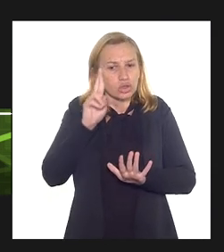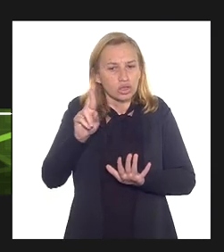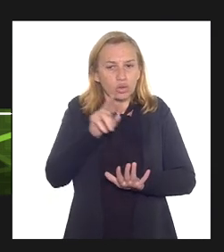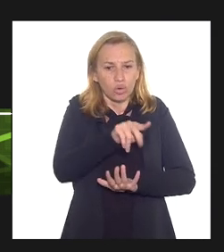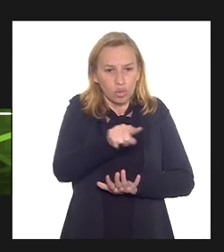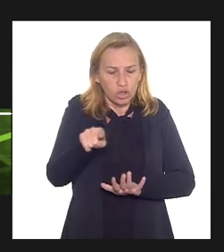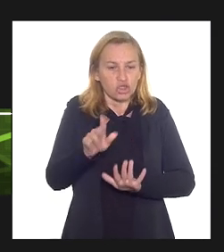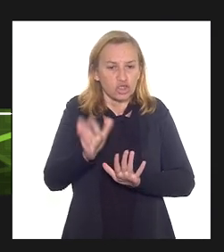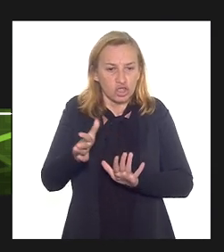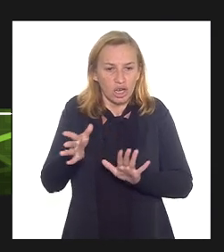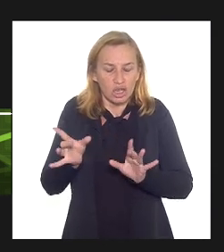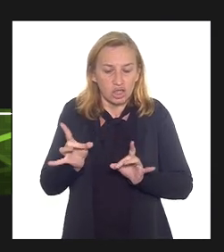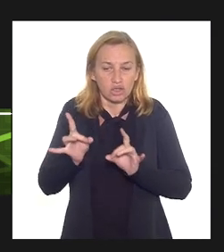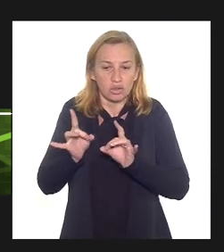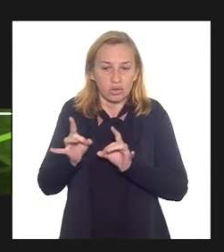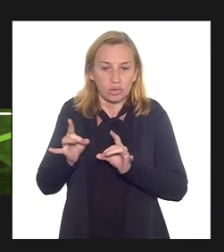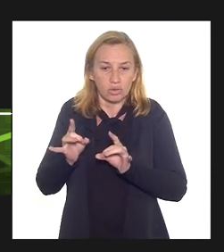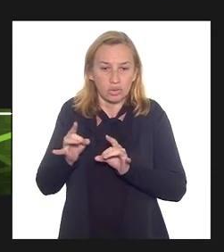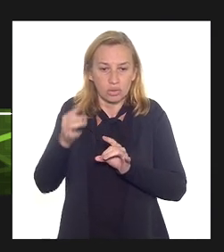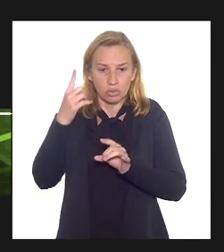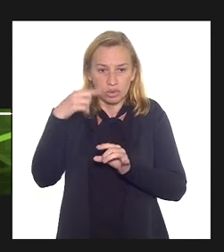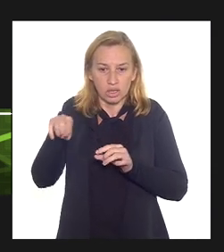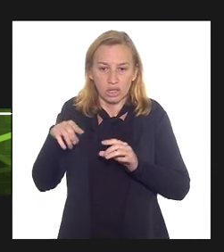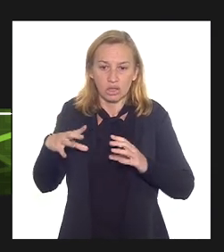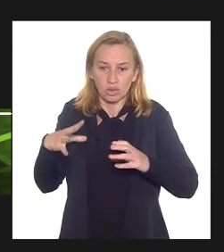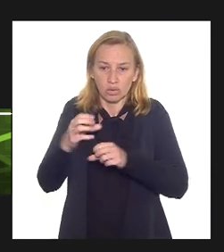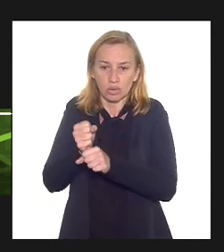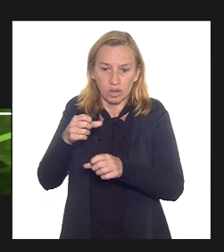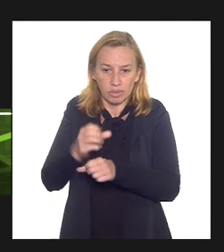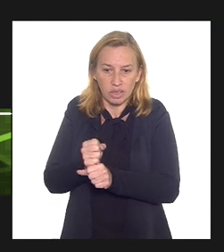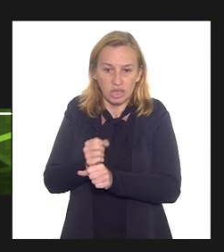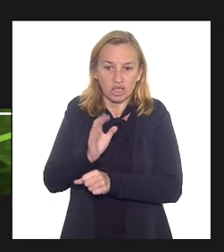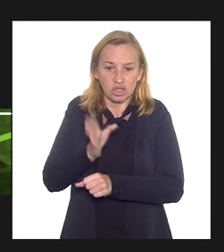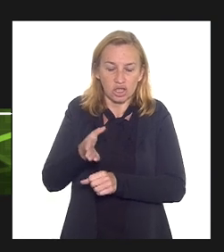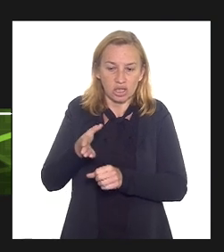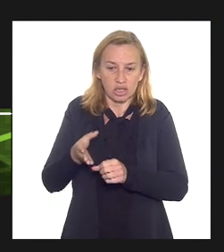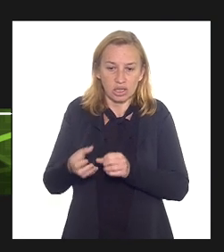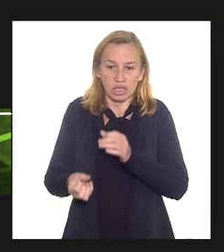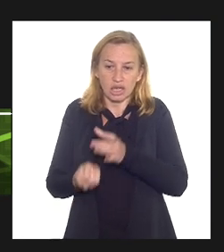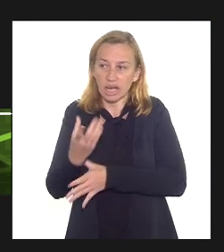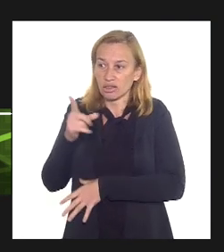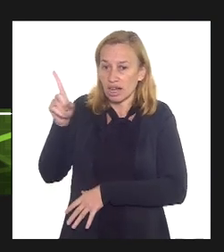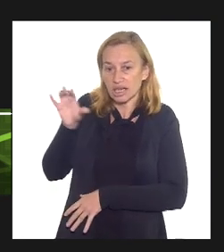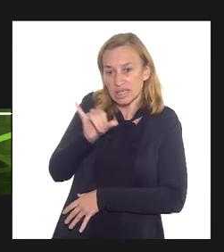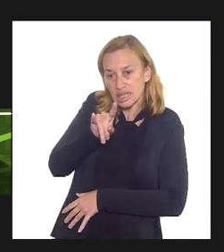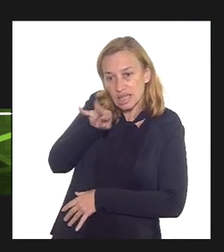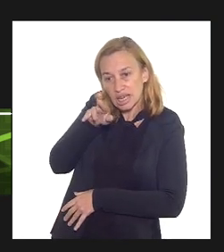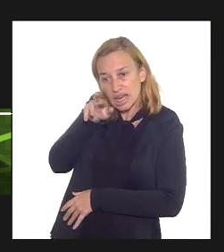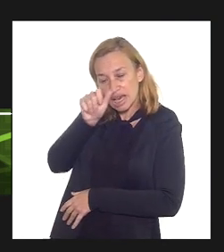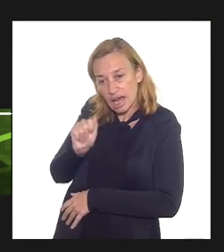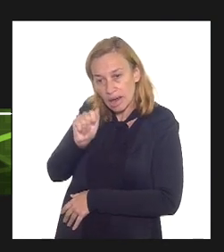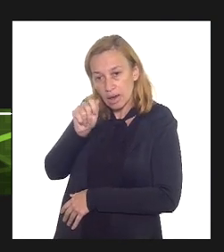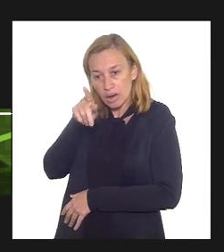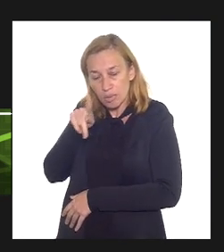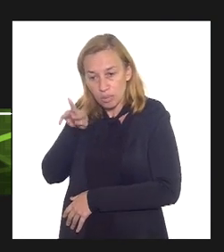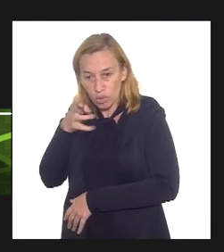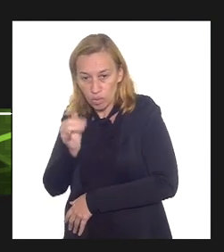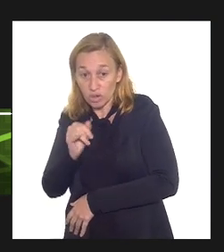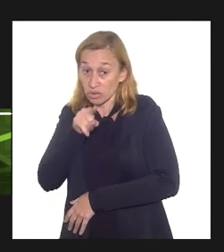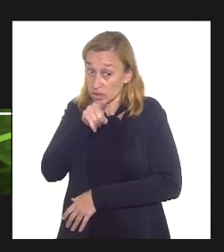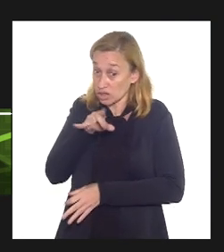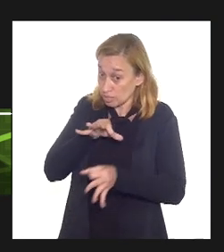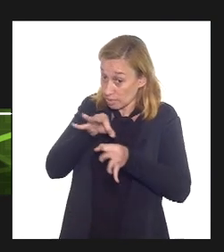já contabilizar os seus custos para ela ser desmontada lá em Singapura de novo no país que os senhores tendem já